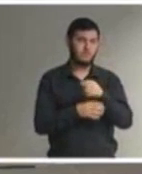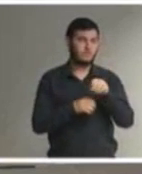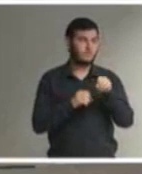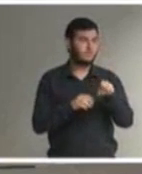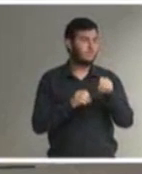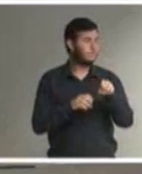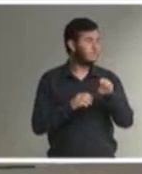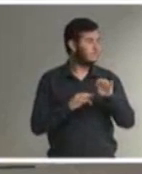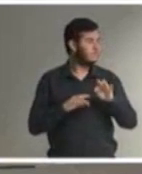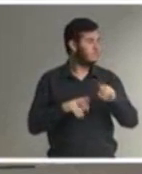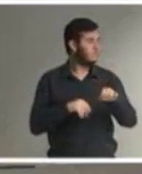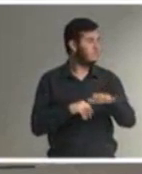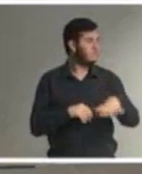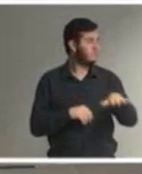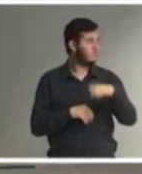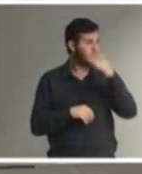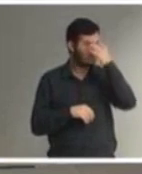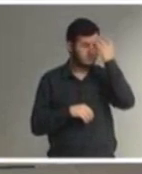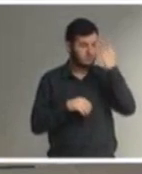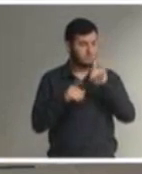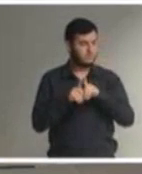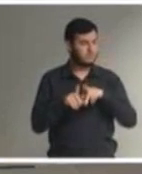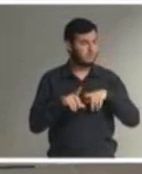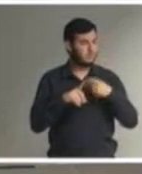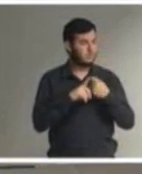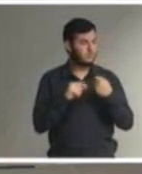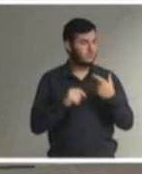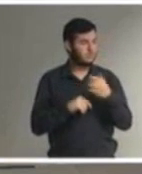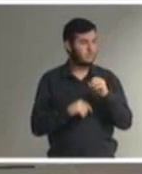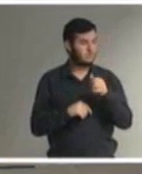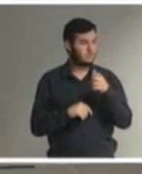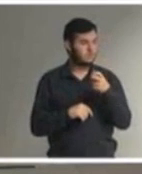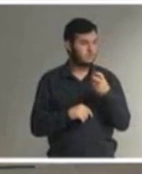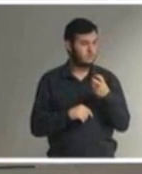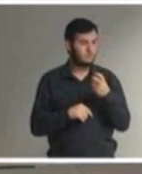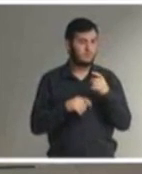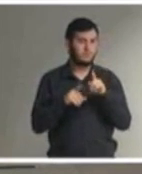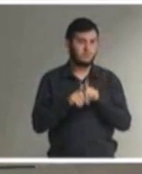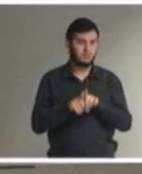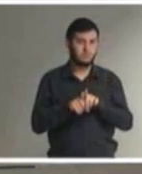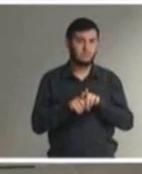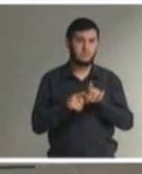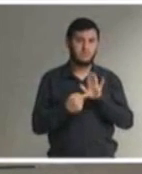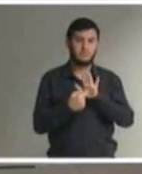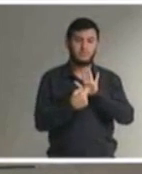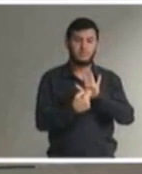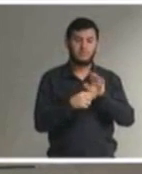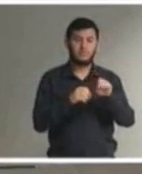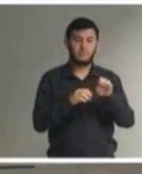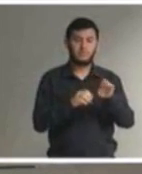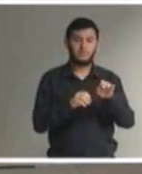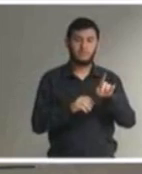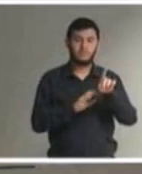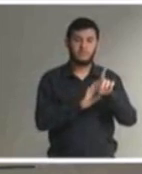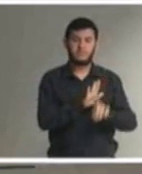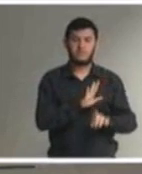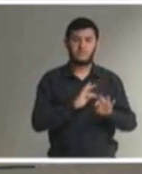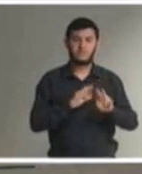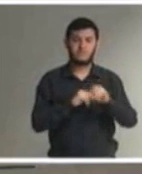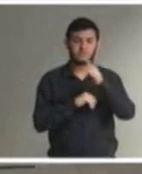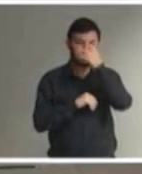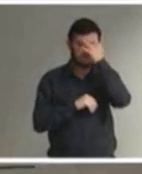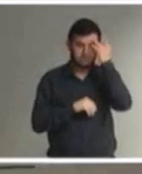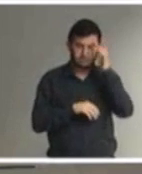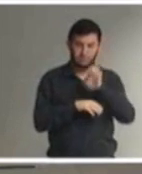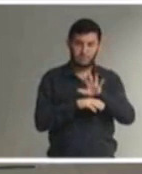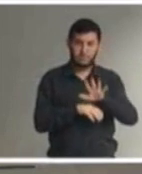para todos como preconiza o artigo 205 da Constituição Federal que traz que a educação é um direito de todos dever do Estado da família